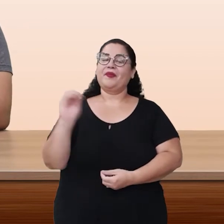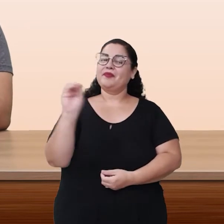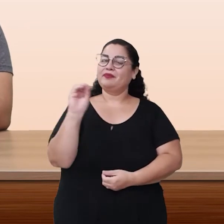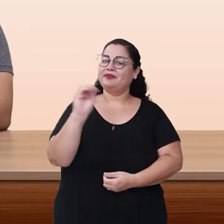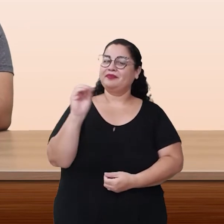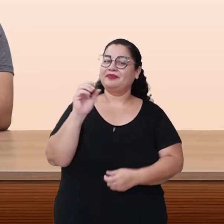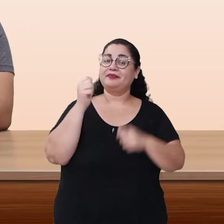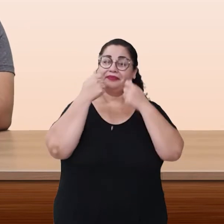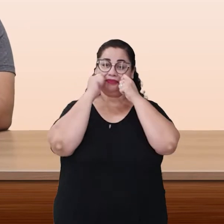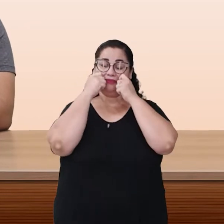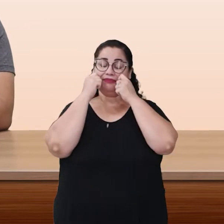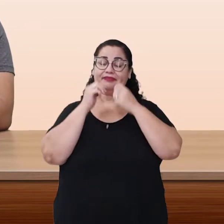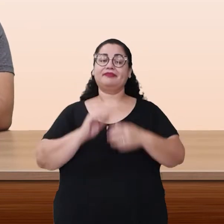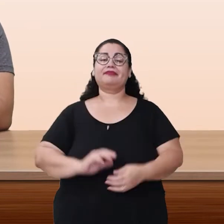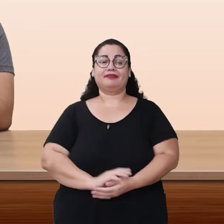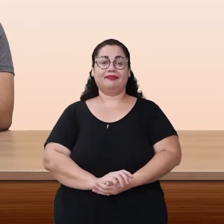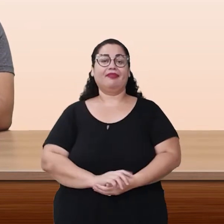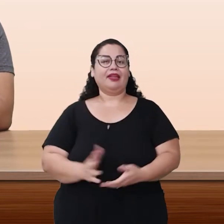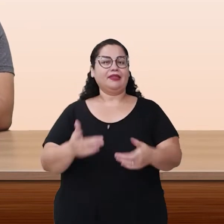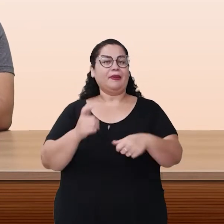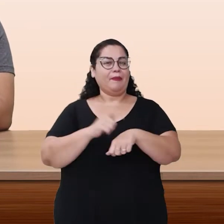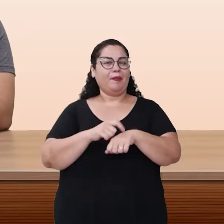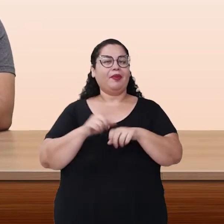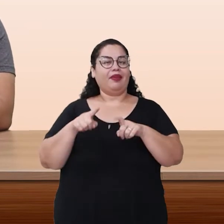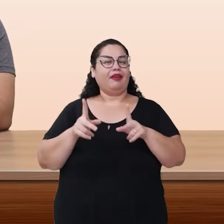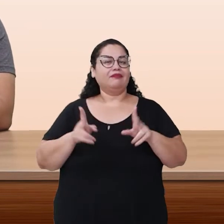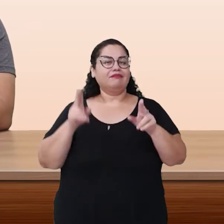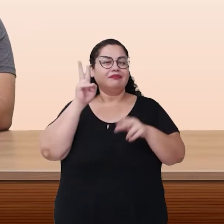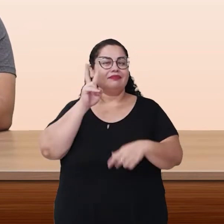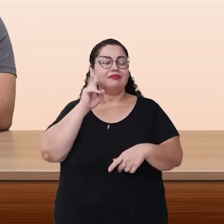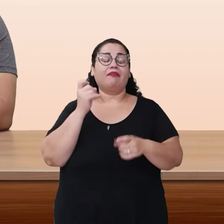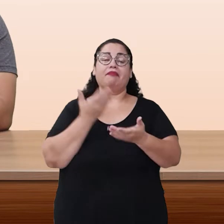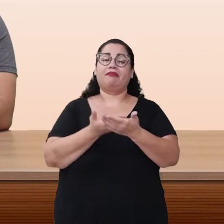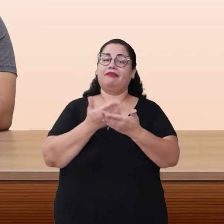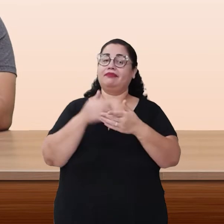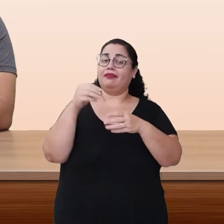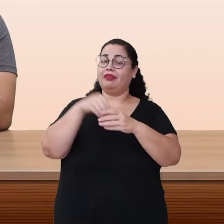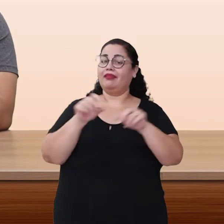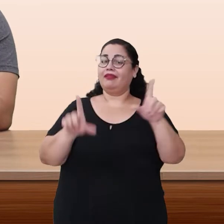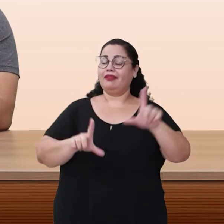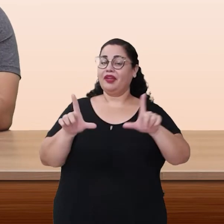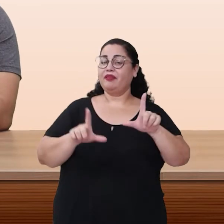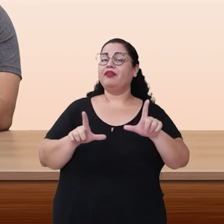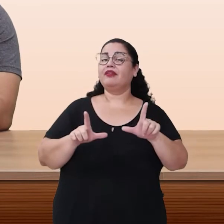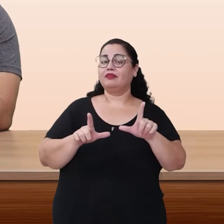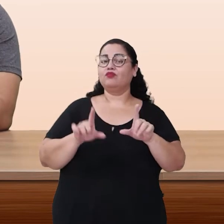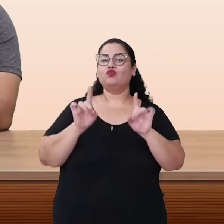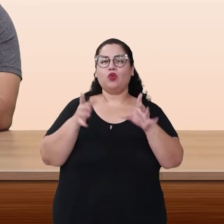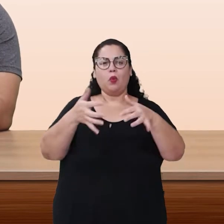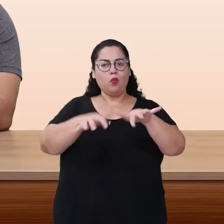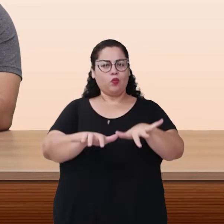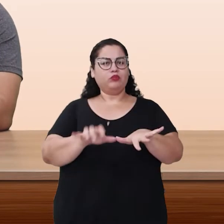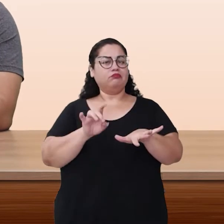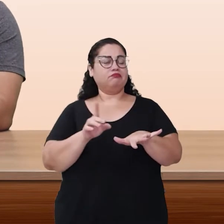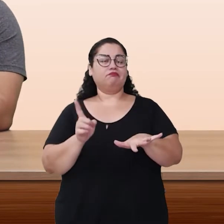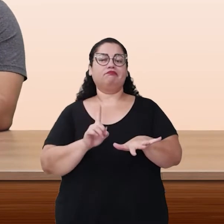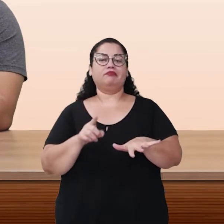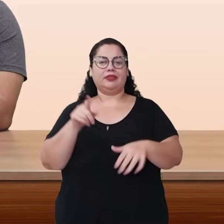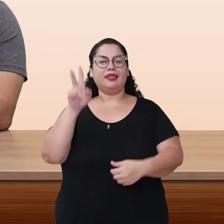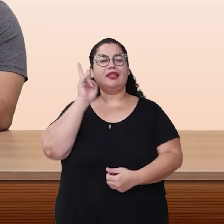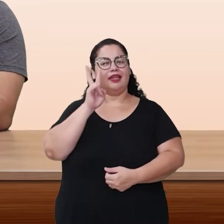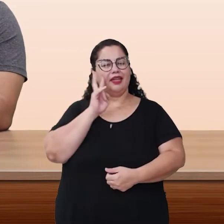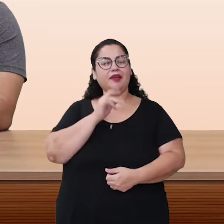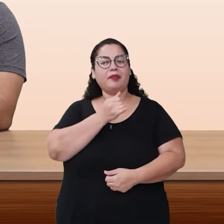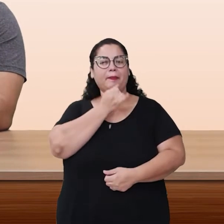beijo, Maria! Pessoal, esse momento são verdadeiras aulas na TV. E não é só sobre inclusão, hein? Você